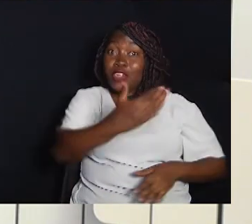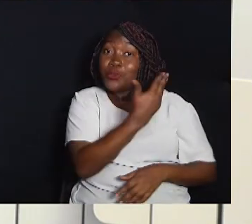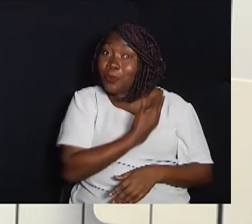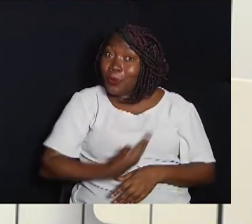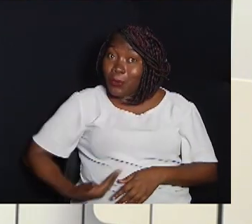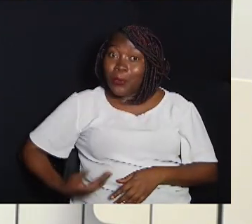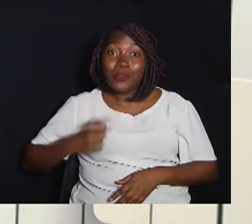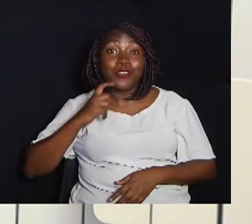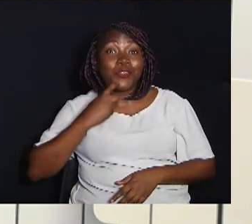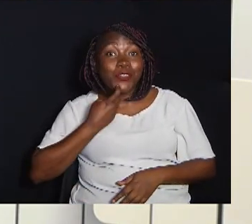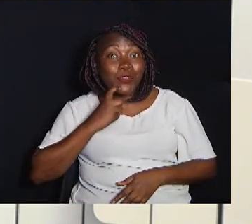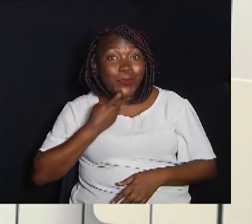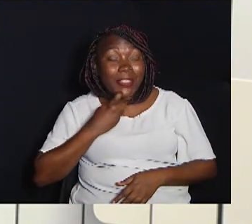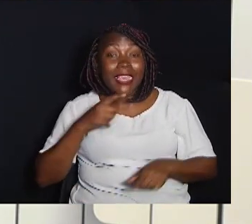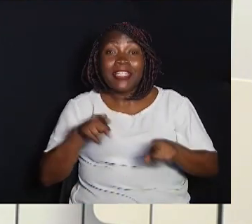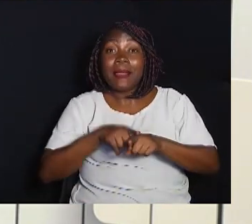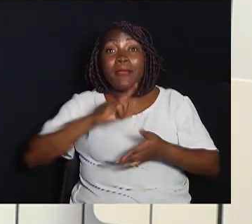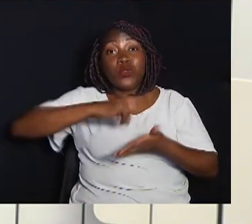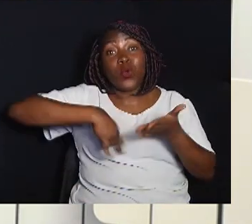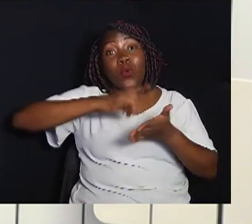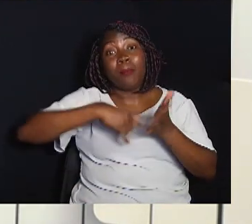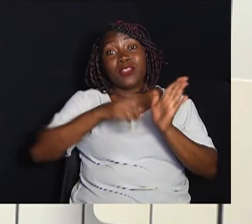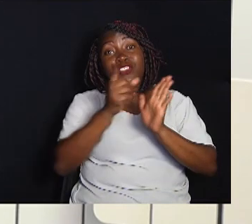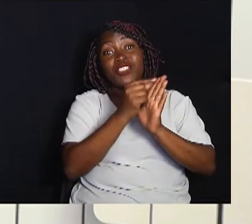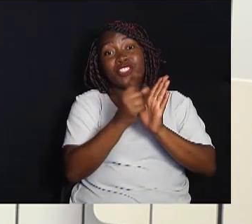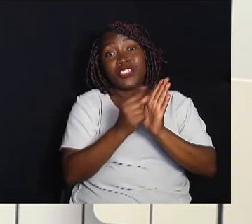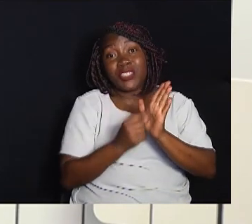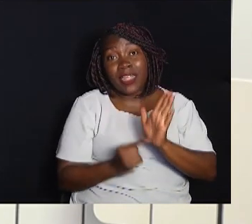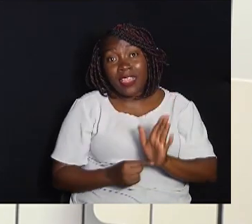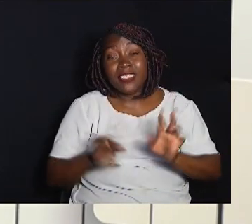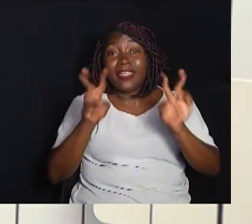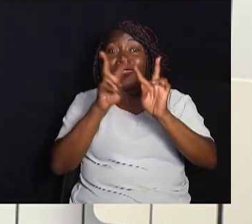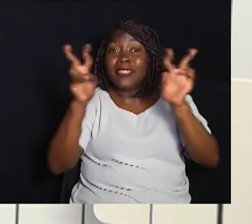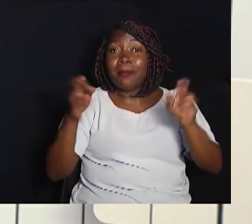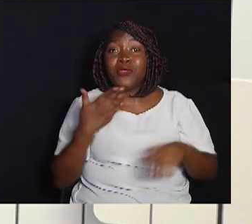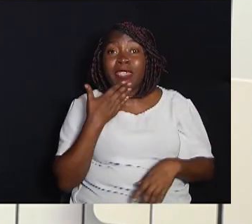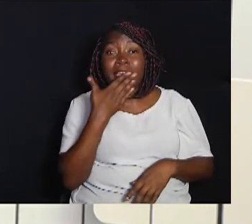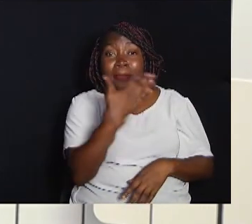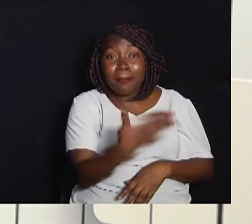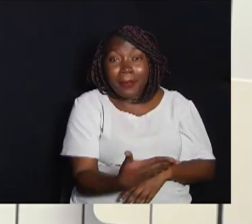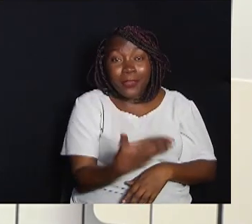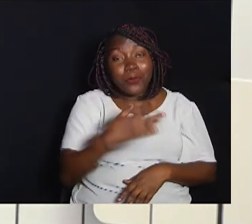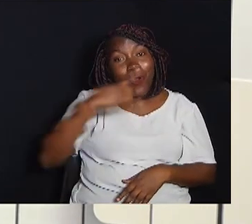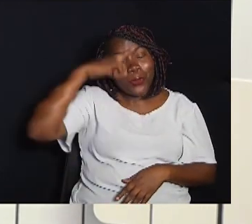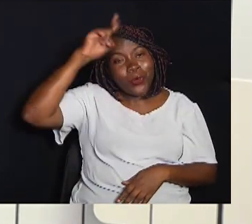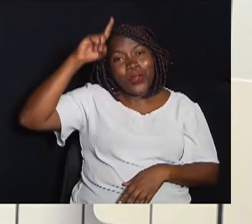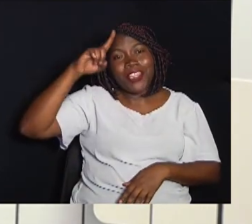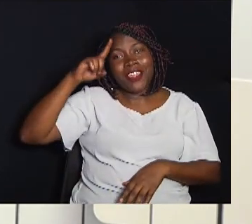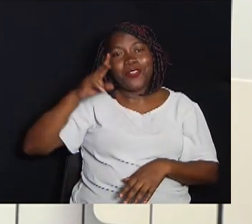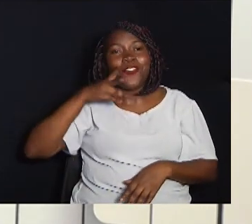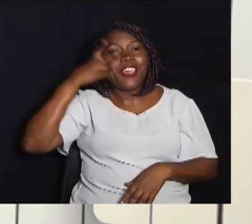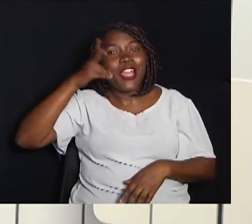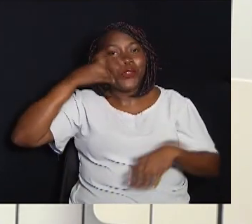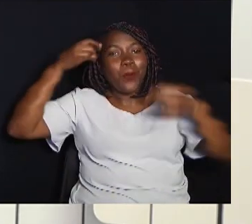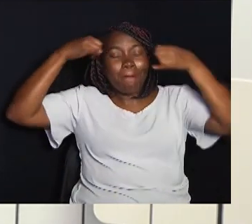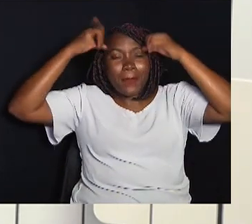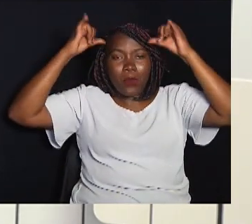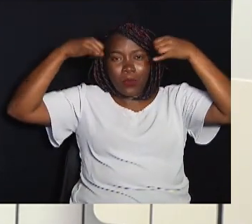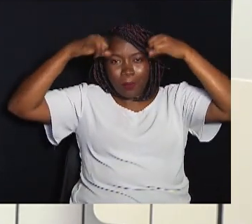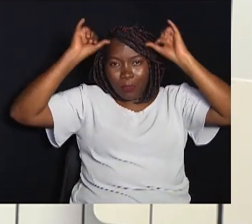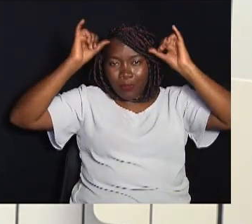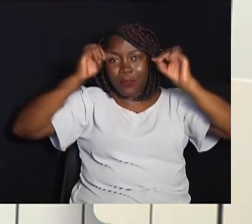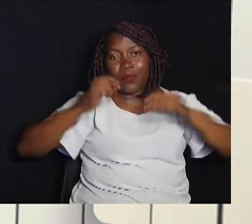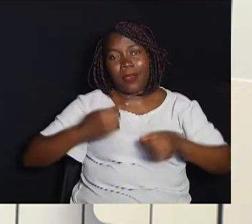aos documentos digitais, é tema do requerimento de autoria do vereador Paulo Búfalo à Prefeitura de Campinas